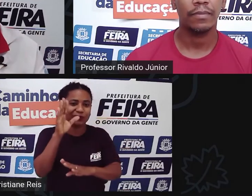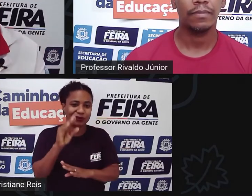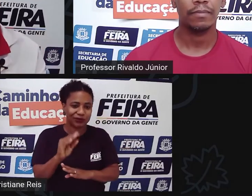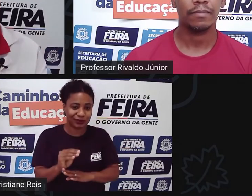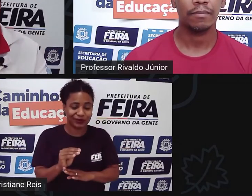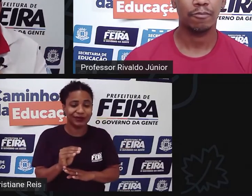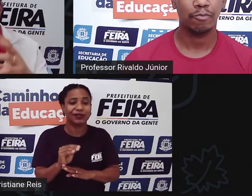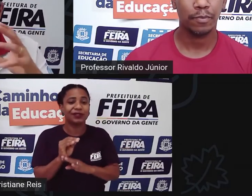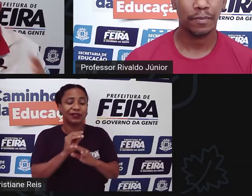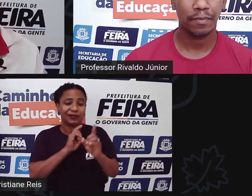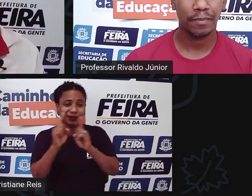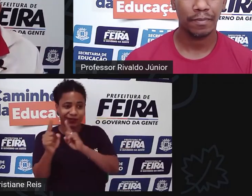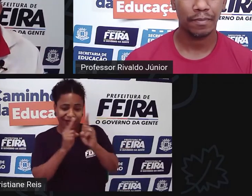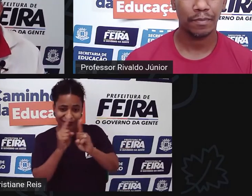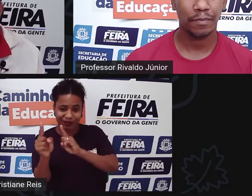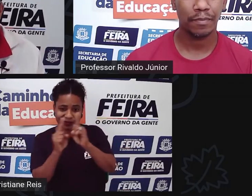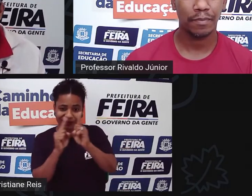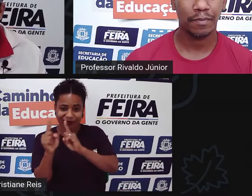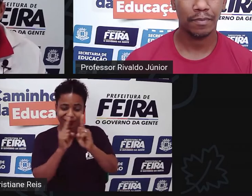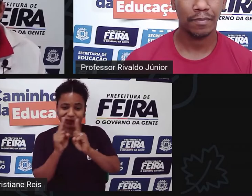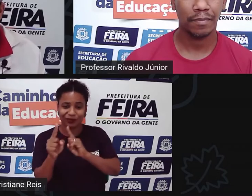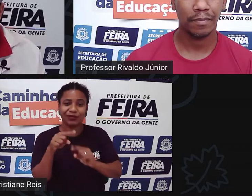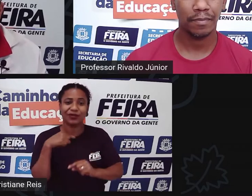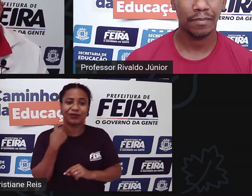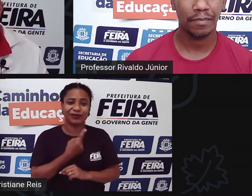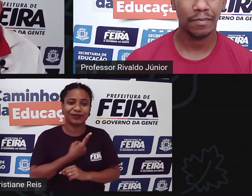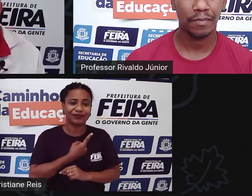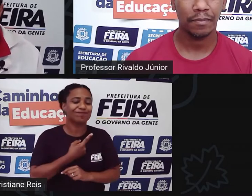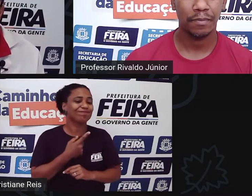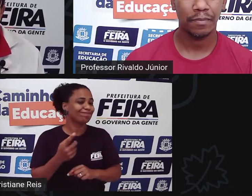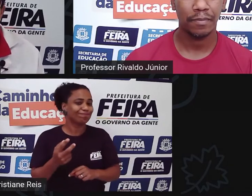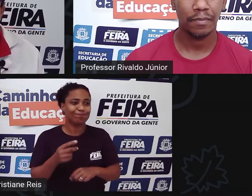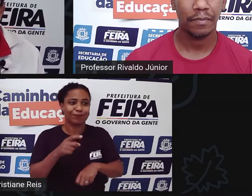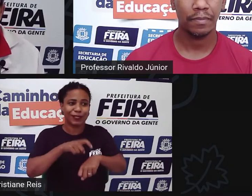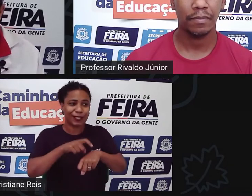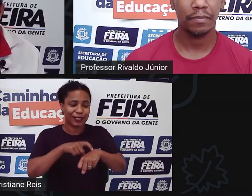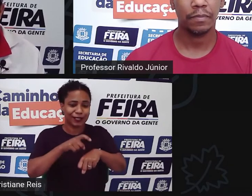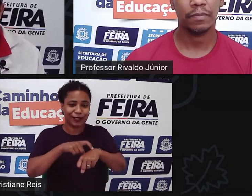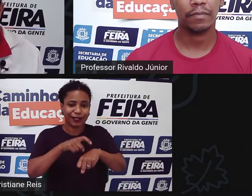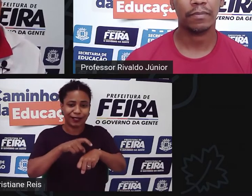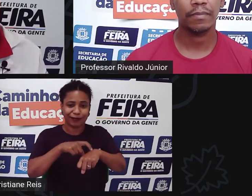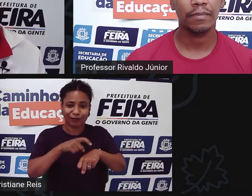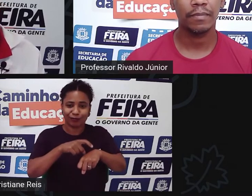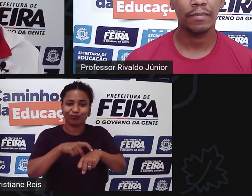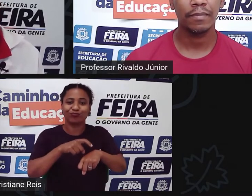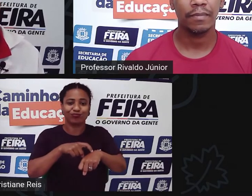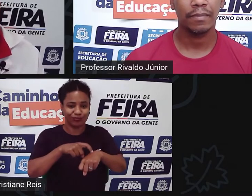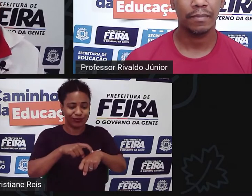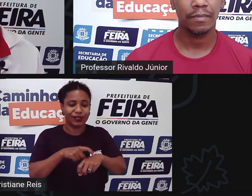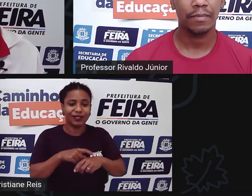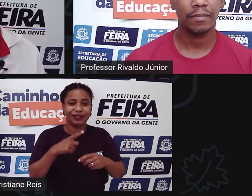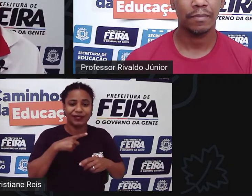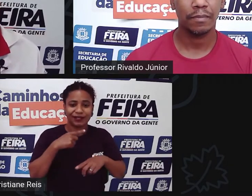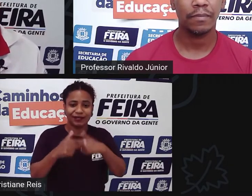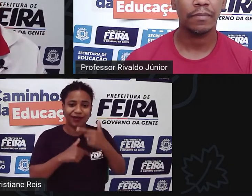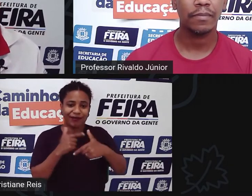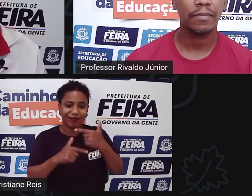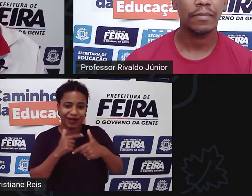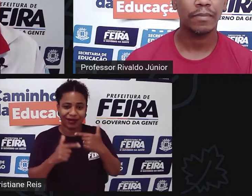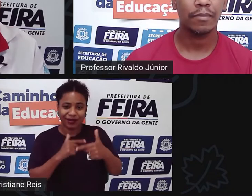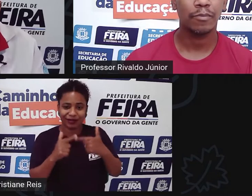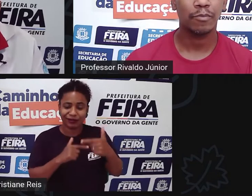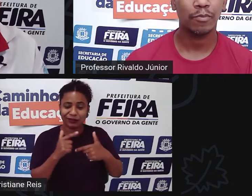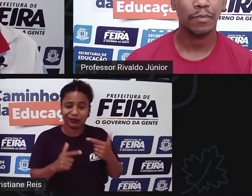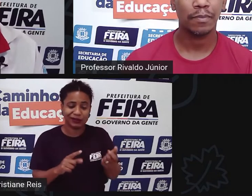enfim a gente passa muito tempo do nosso dia ocupado muitas vezes com tarefas que são estressantes e aí